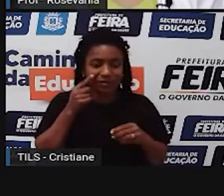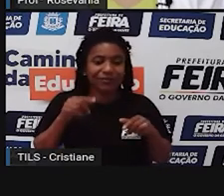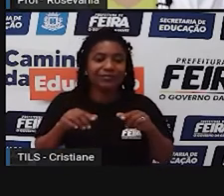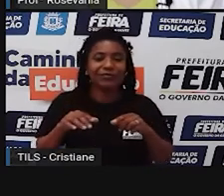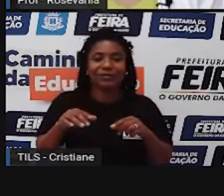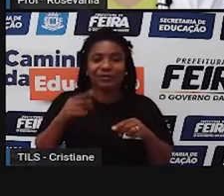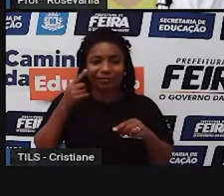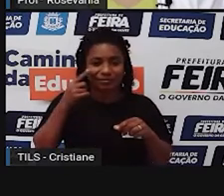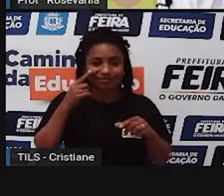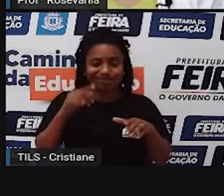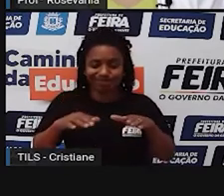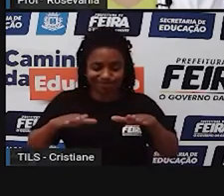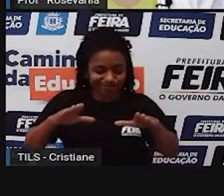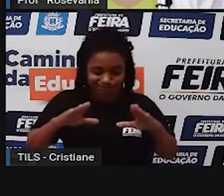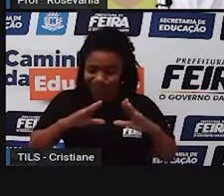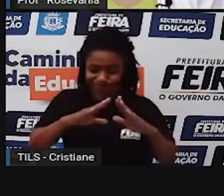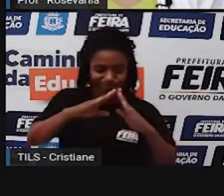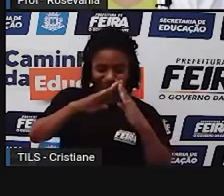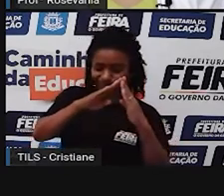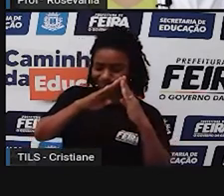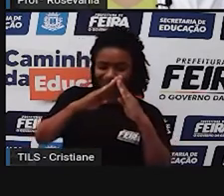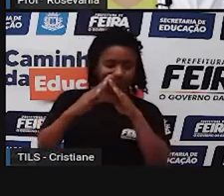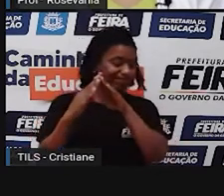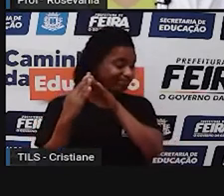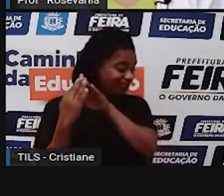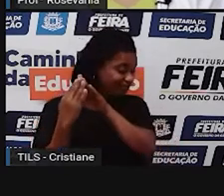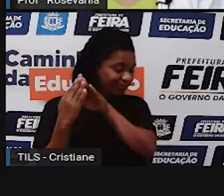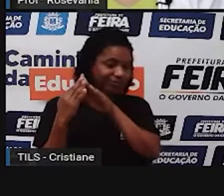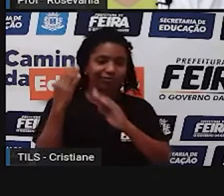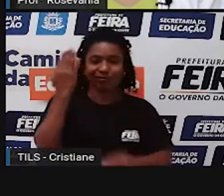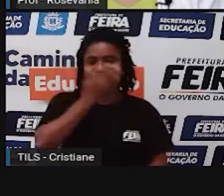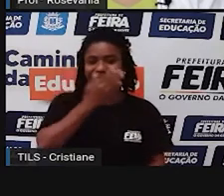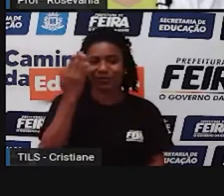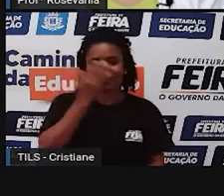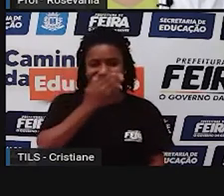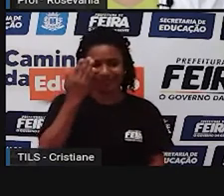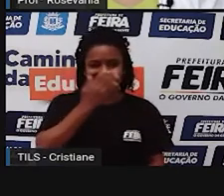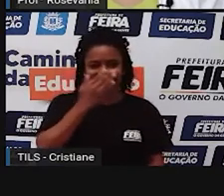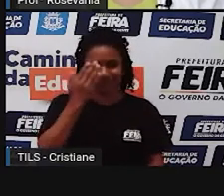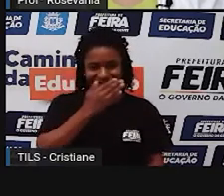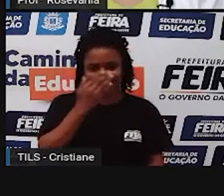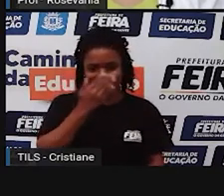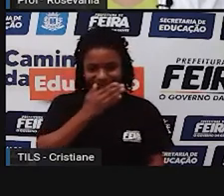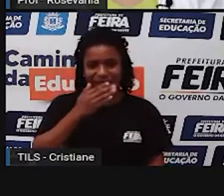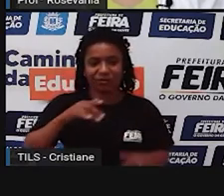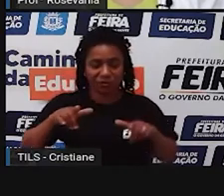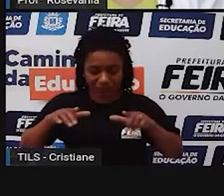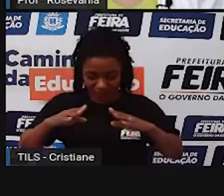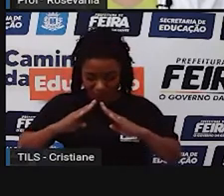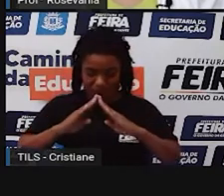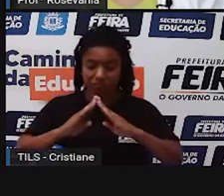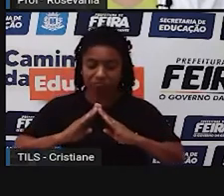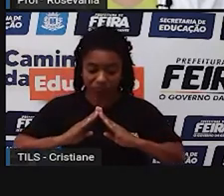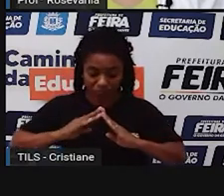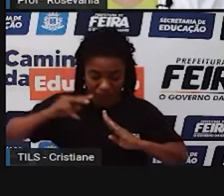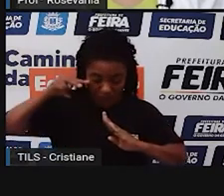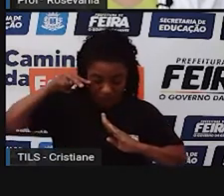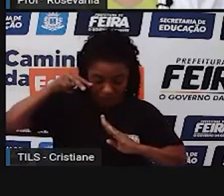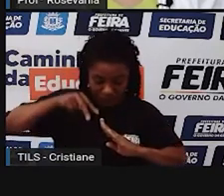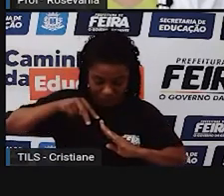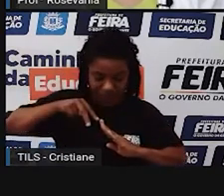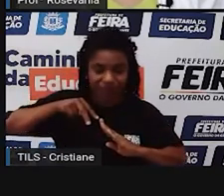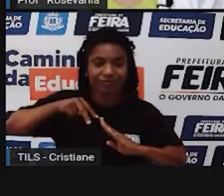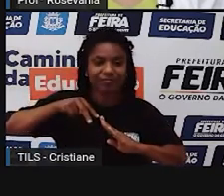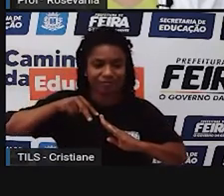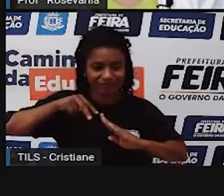olhando, você não tem muita ideia, né, da informação que vai ter do outro lado. E quando você olha de cima,